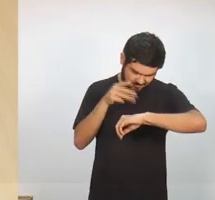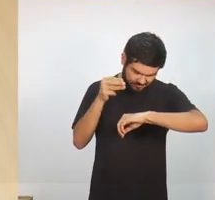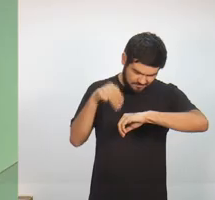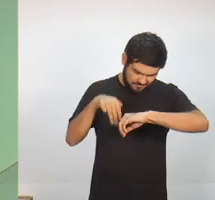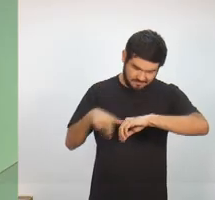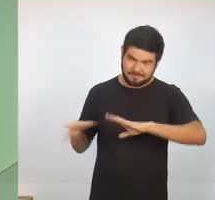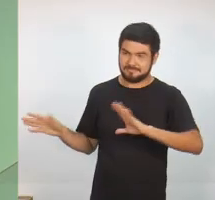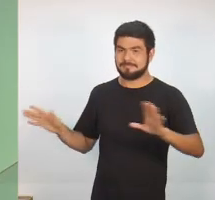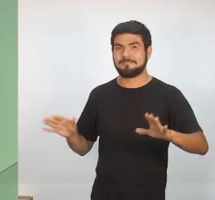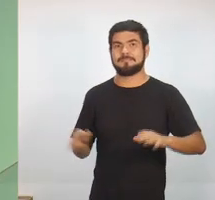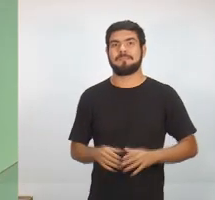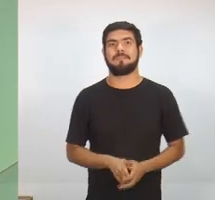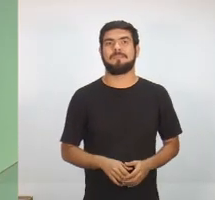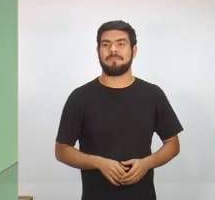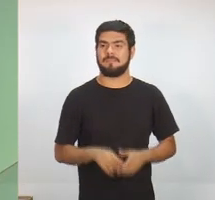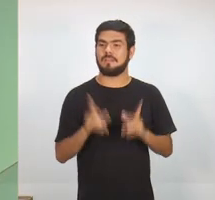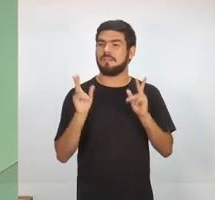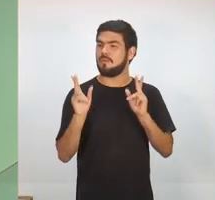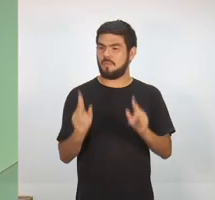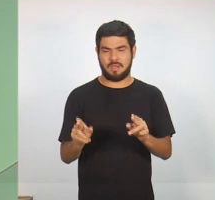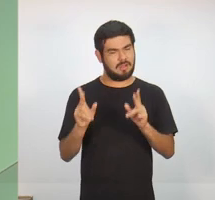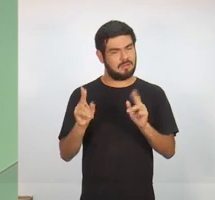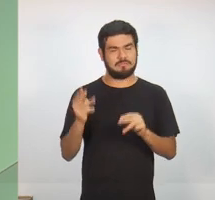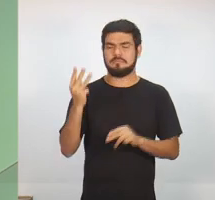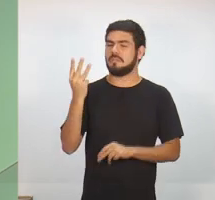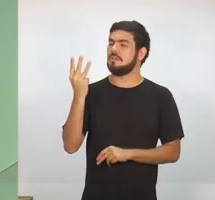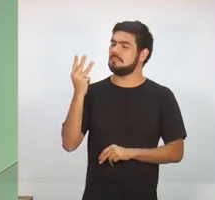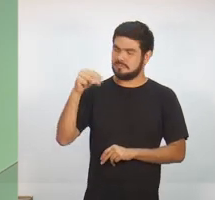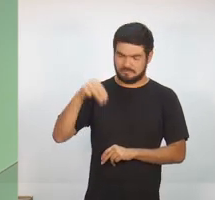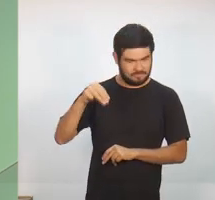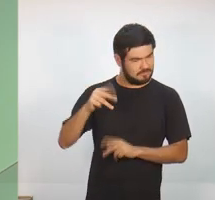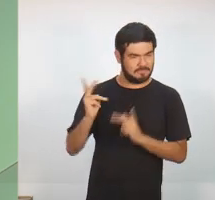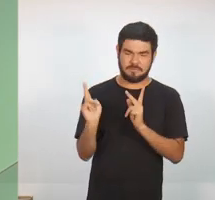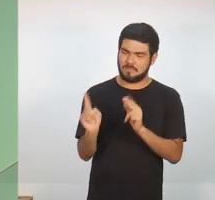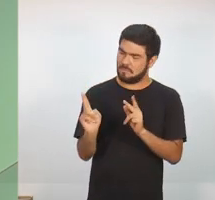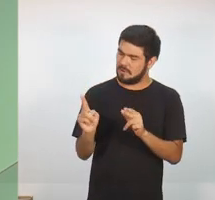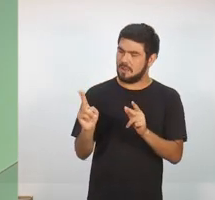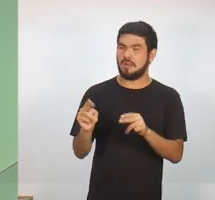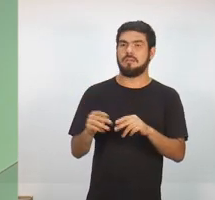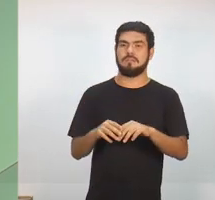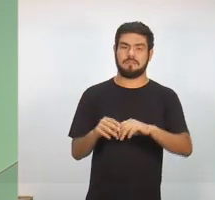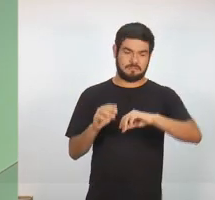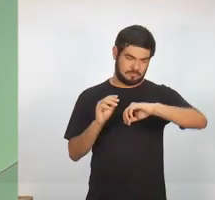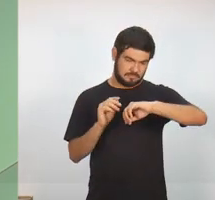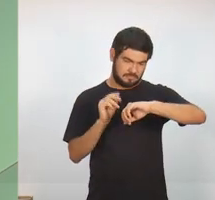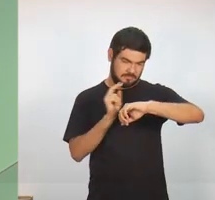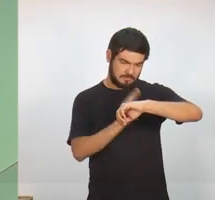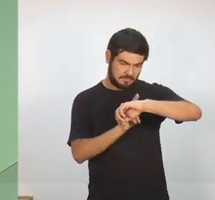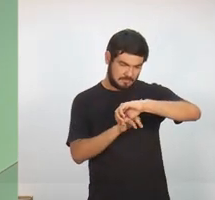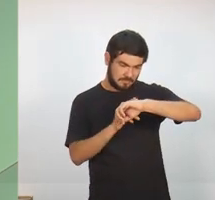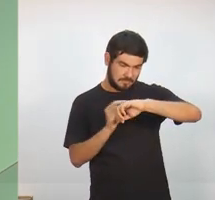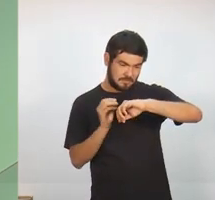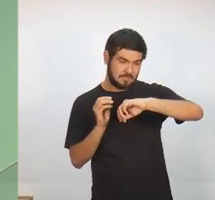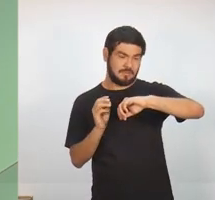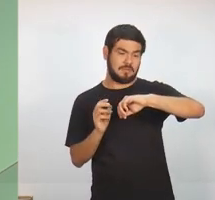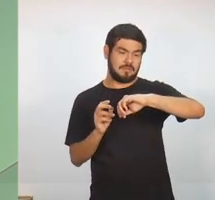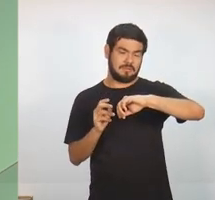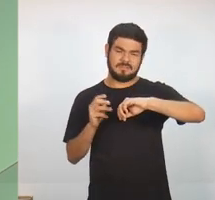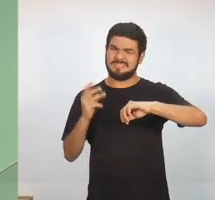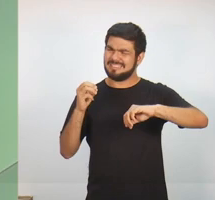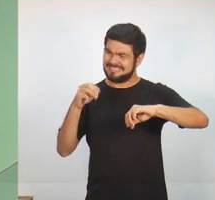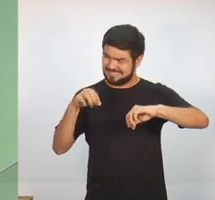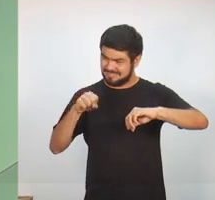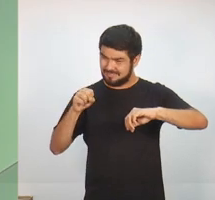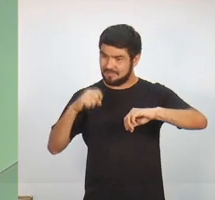tela. É o mesmo tempo do primeiro bloco, ele vai ter três minutos, com um sinal sonoro faltando 30 segundos. E no